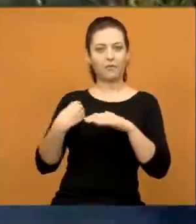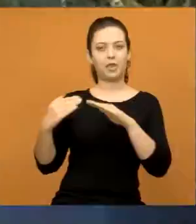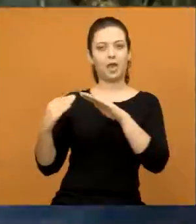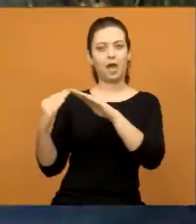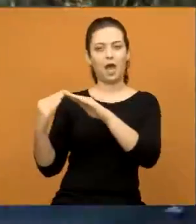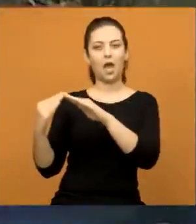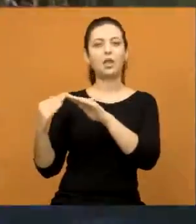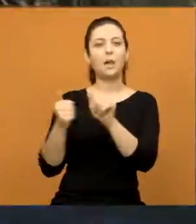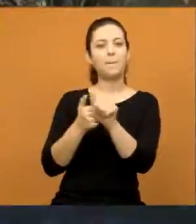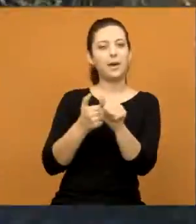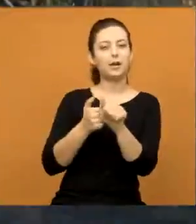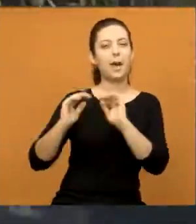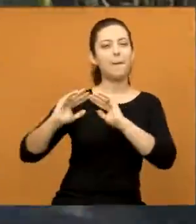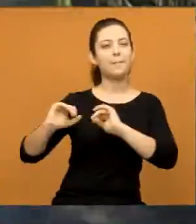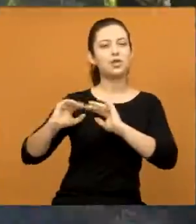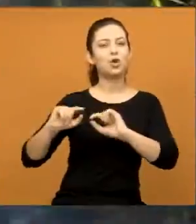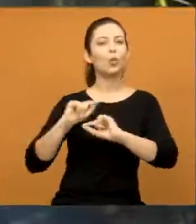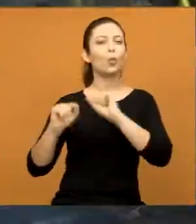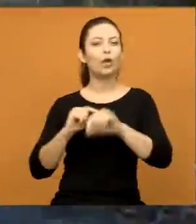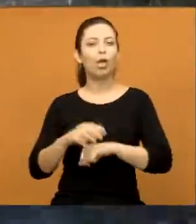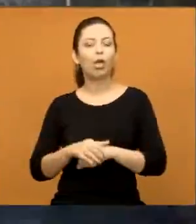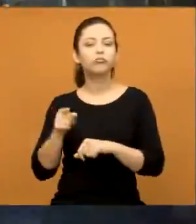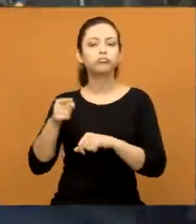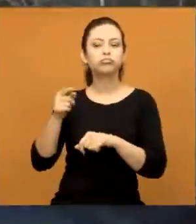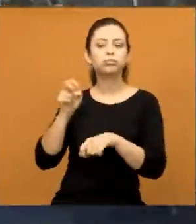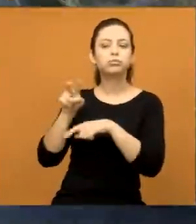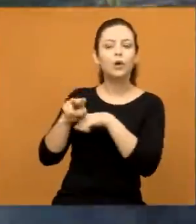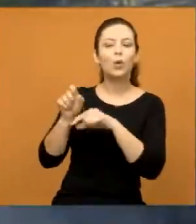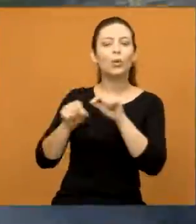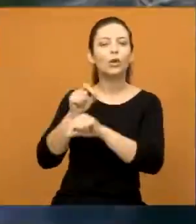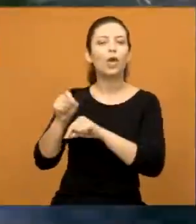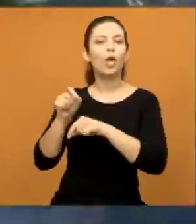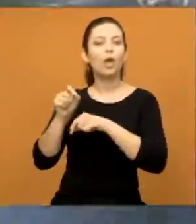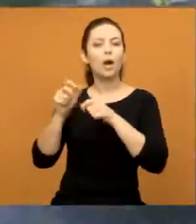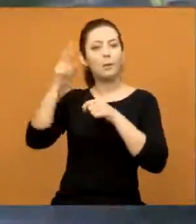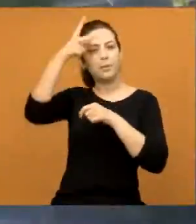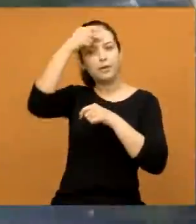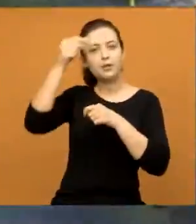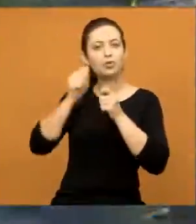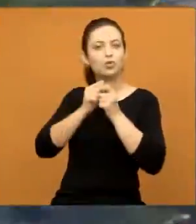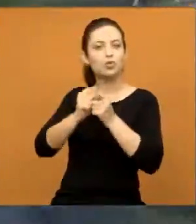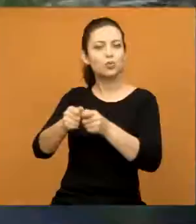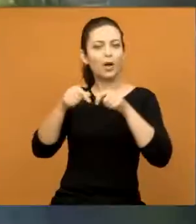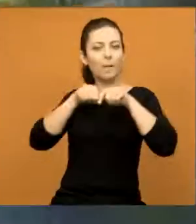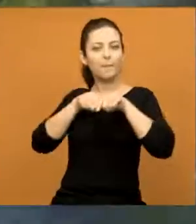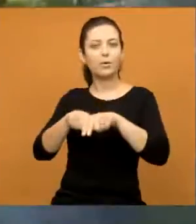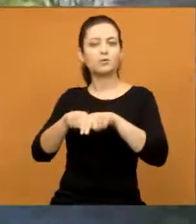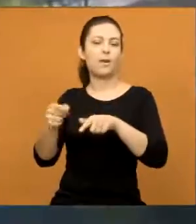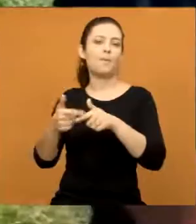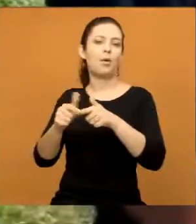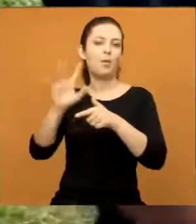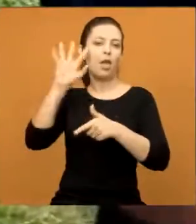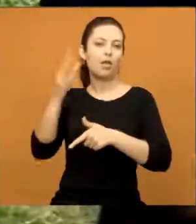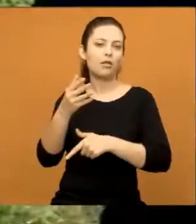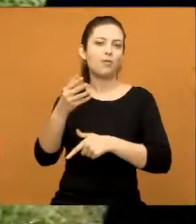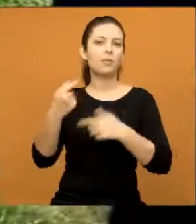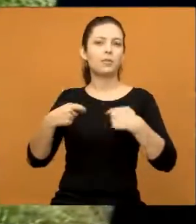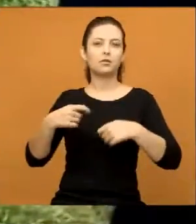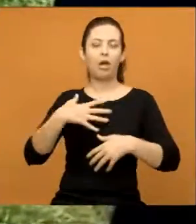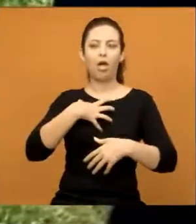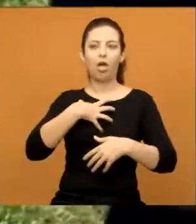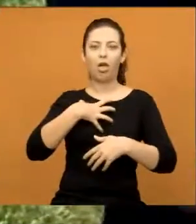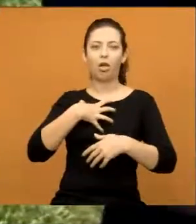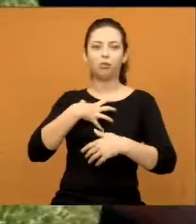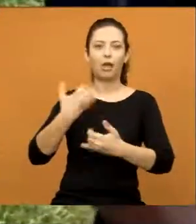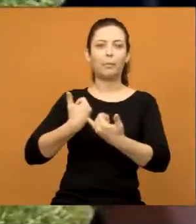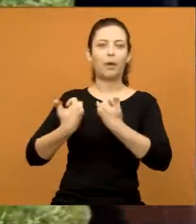Ele está aqui pedindo a nossa intervenção para que a gente, junto à prefeitura, possa resolver esse problema que realmente eu fiquei muito